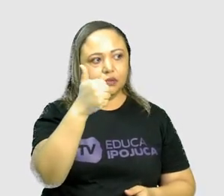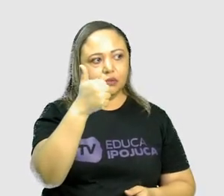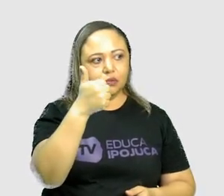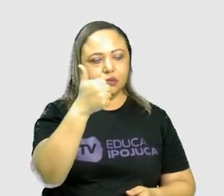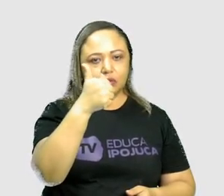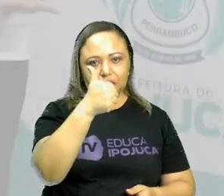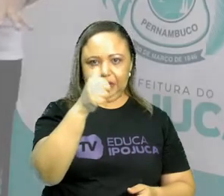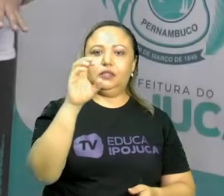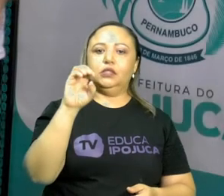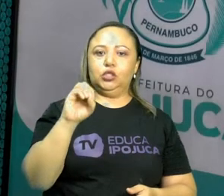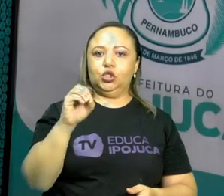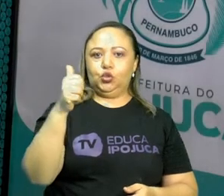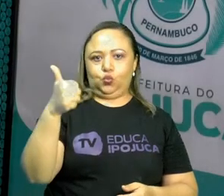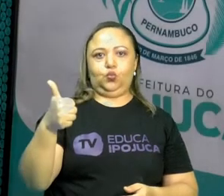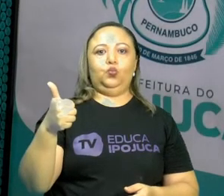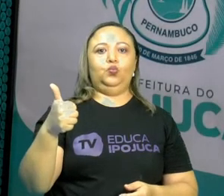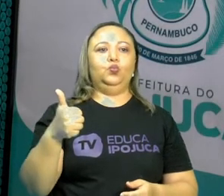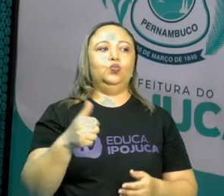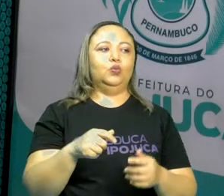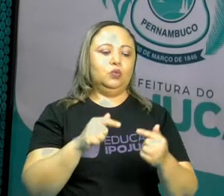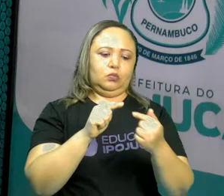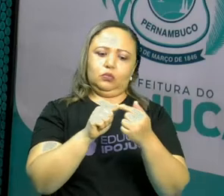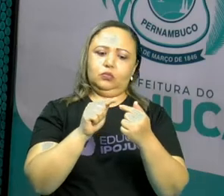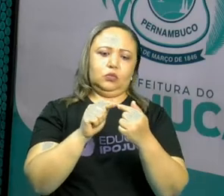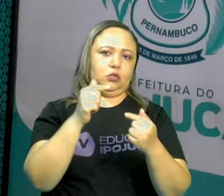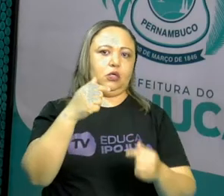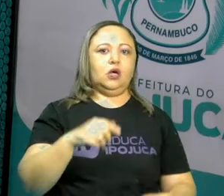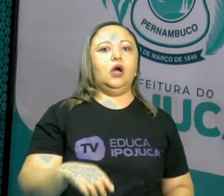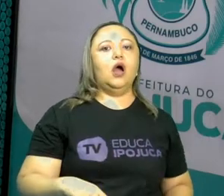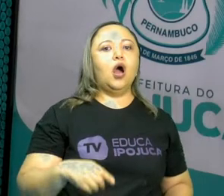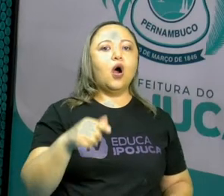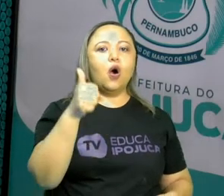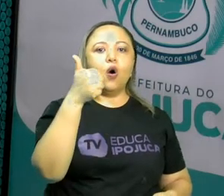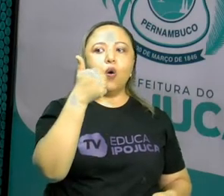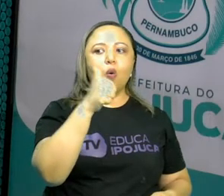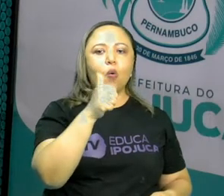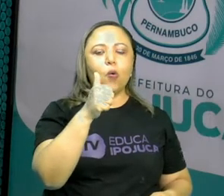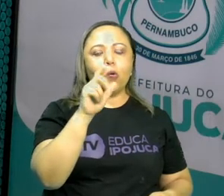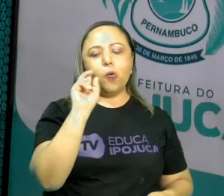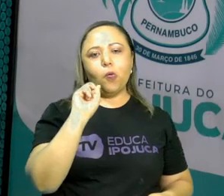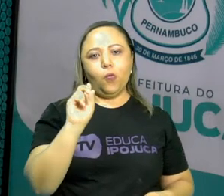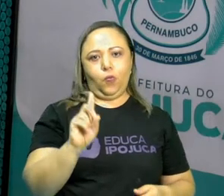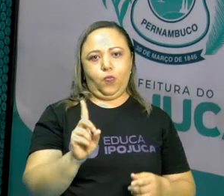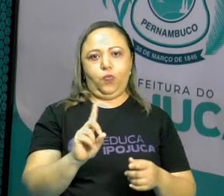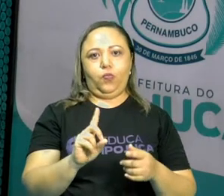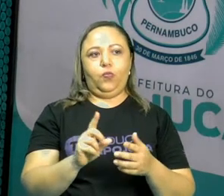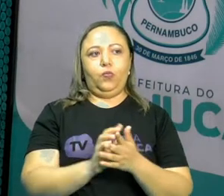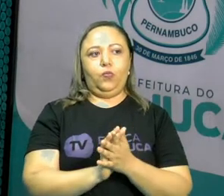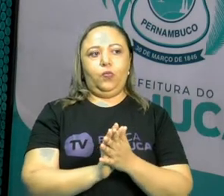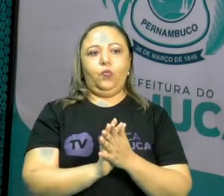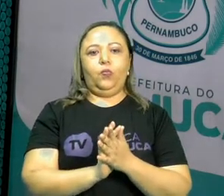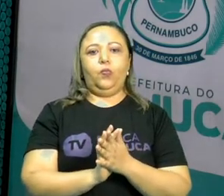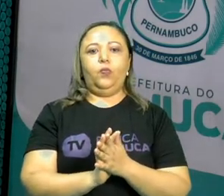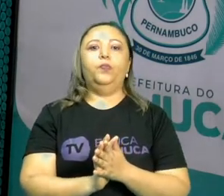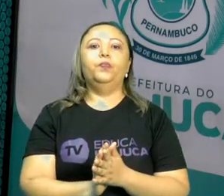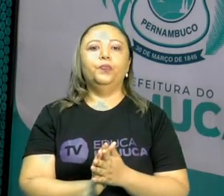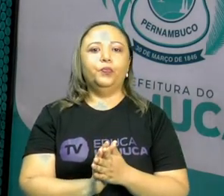101 não é múltiplo do 11. E uma dica muito boa para isso, pelo menos entre